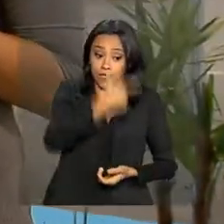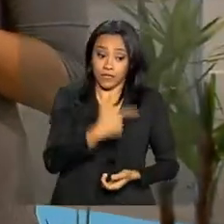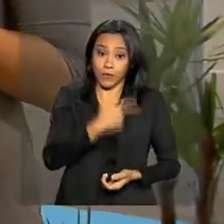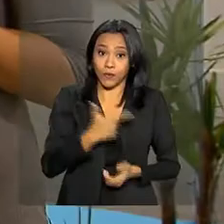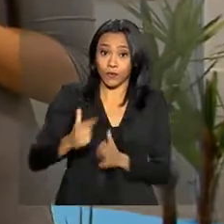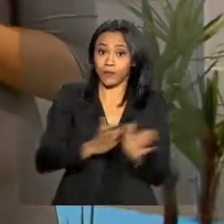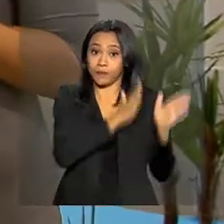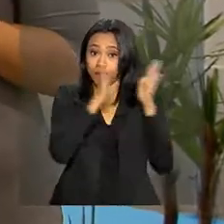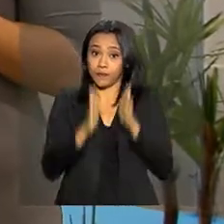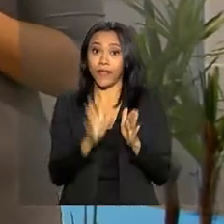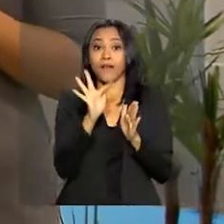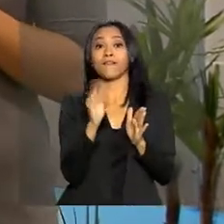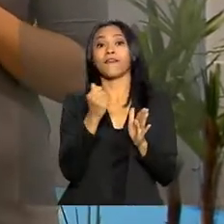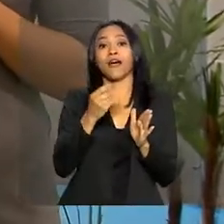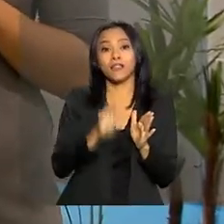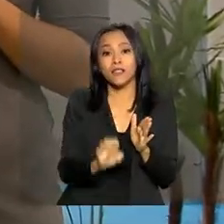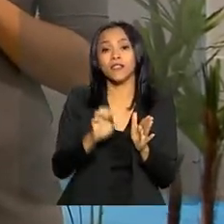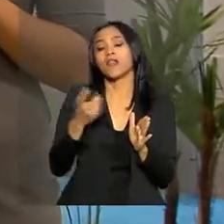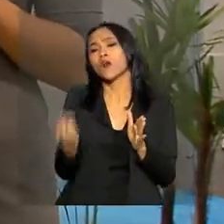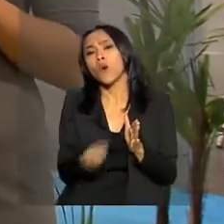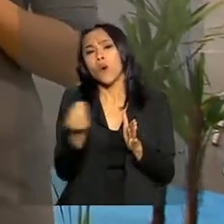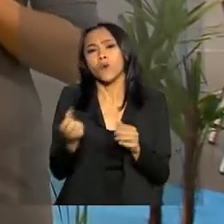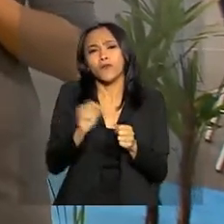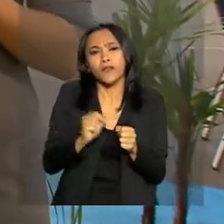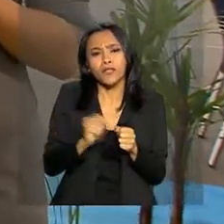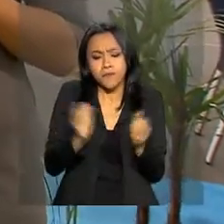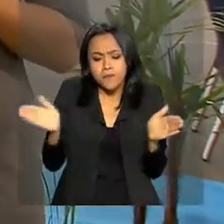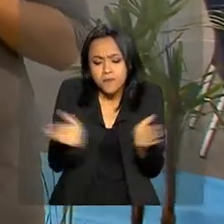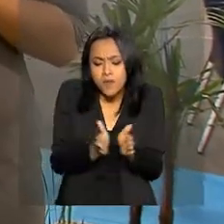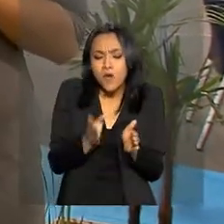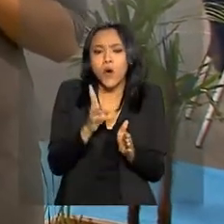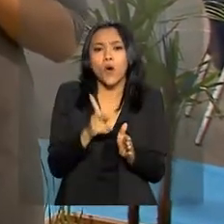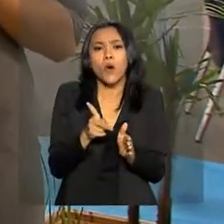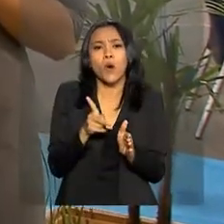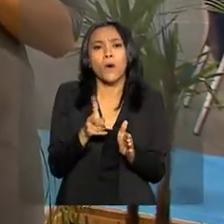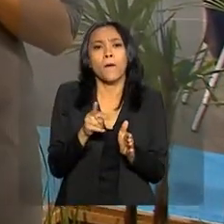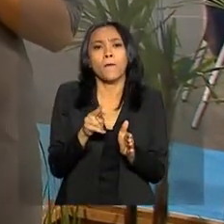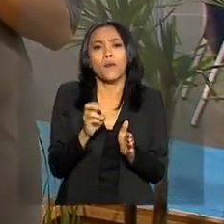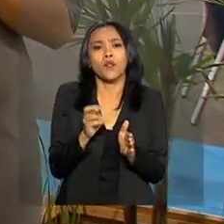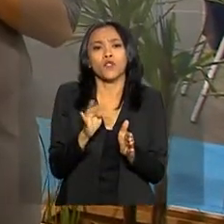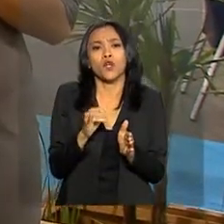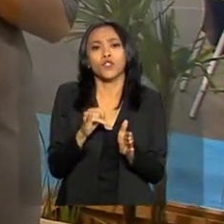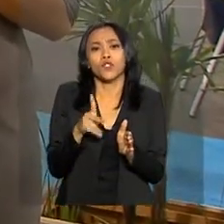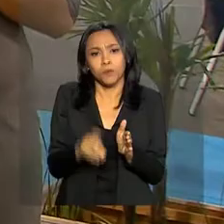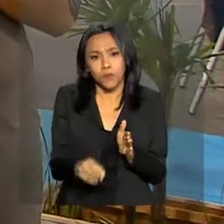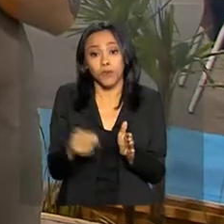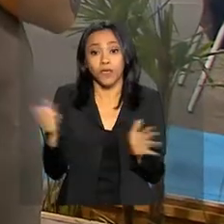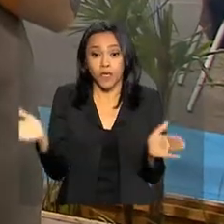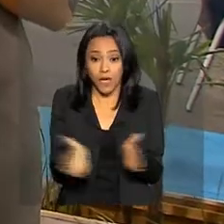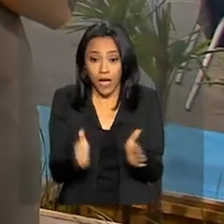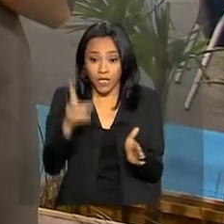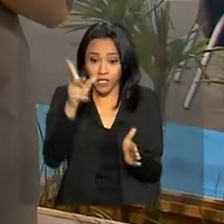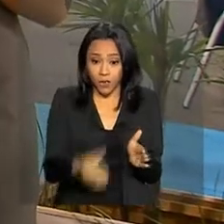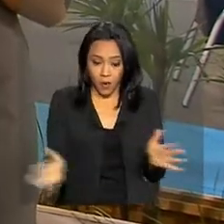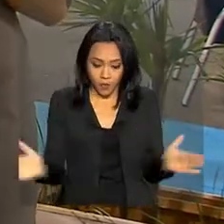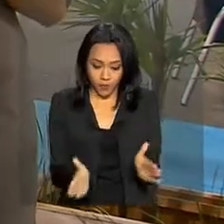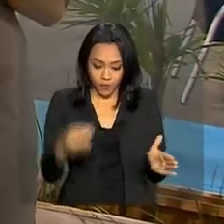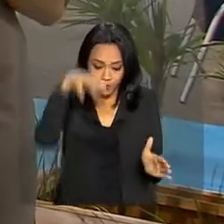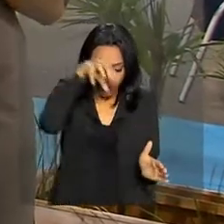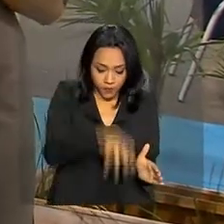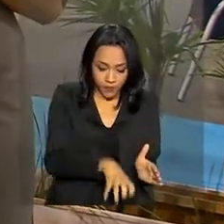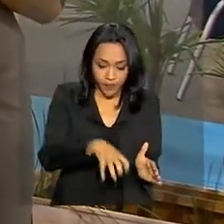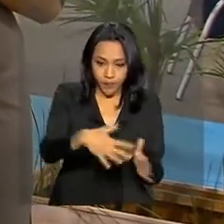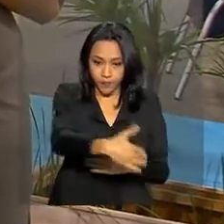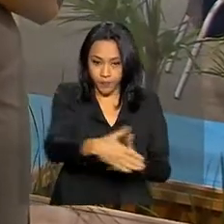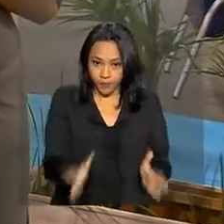pensar em reduzir os protótipos construídos. Tudo deve ser guardado em caixas como esta, de modo a facilitar